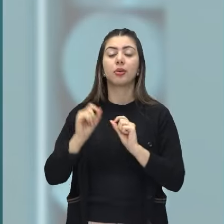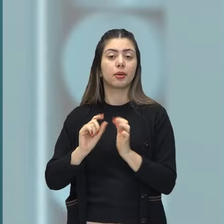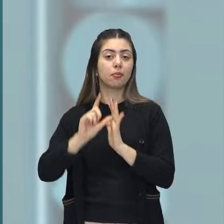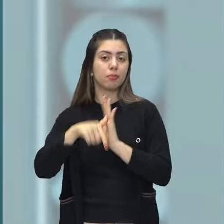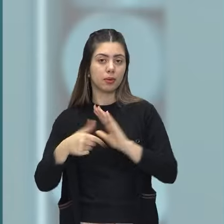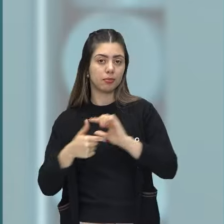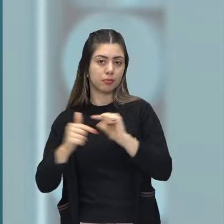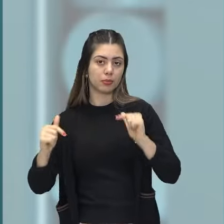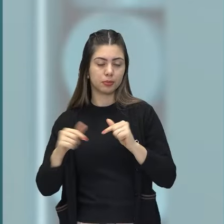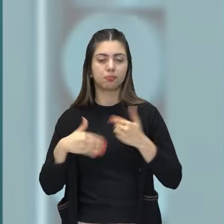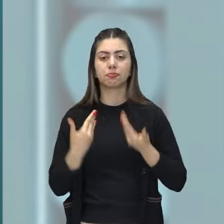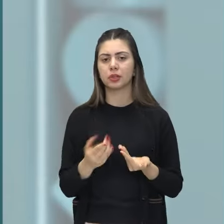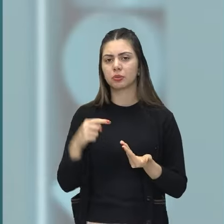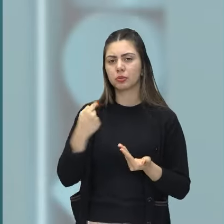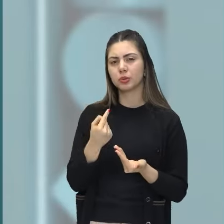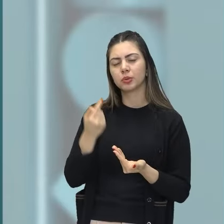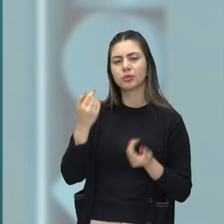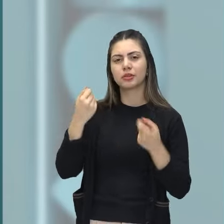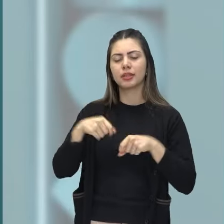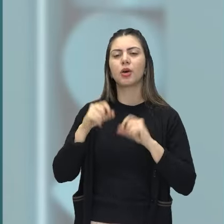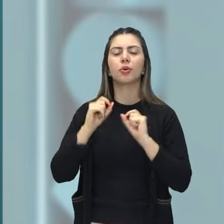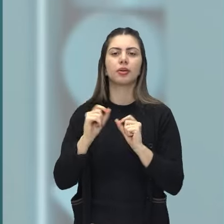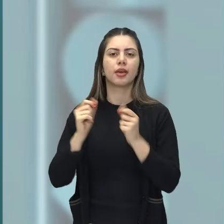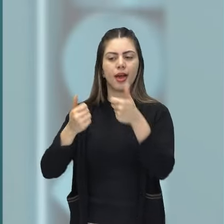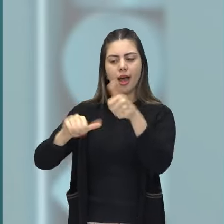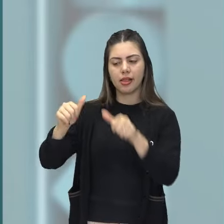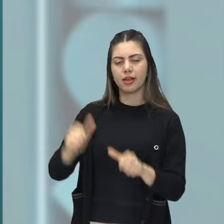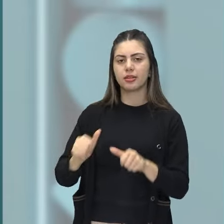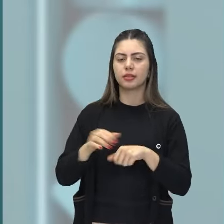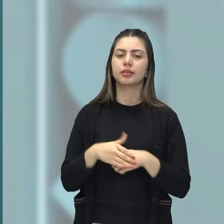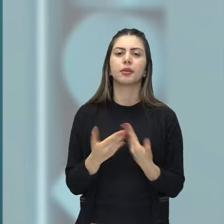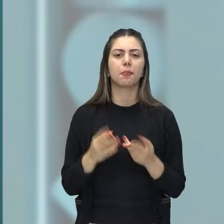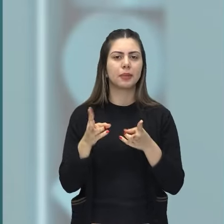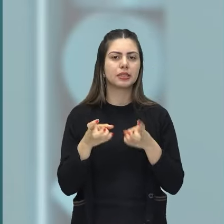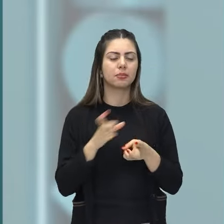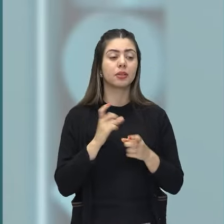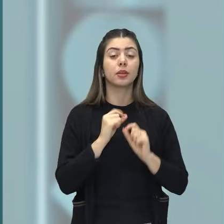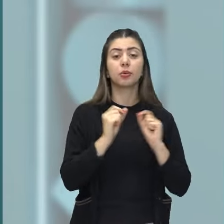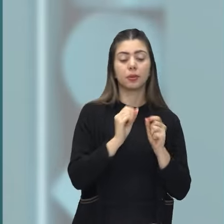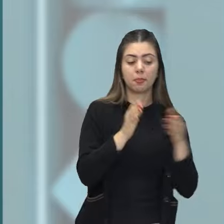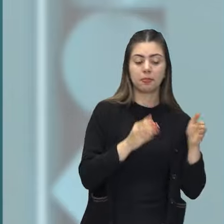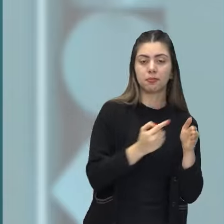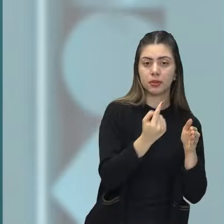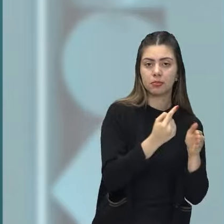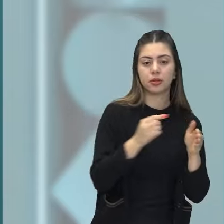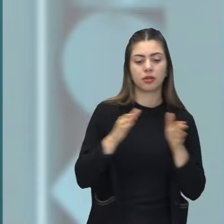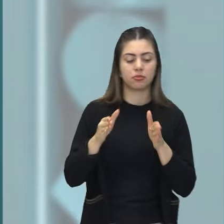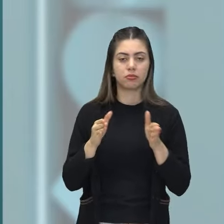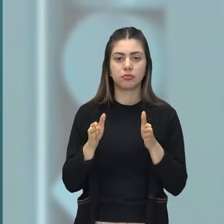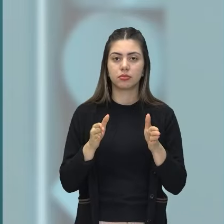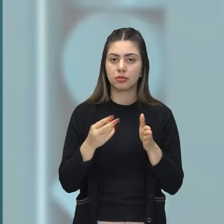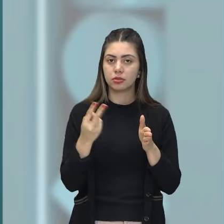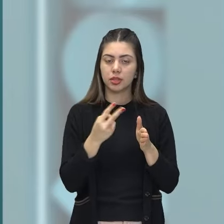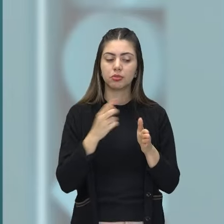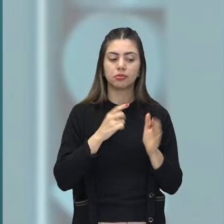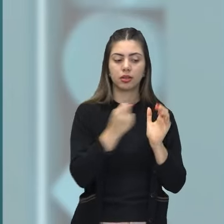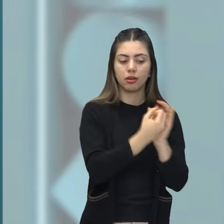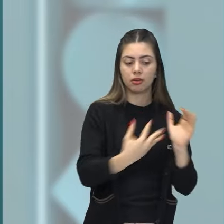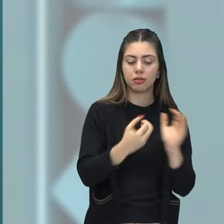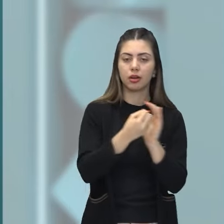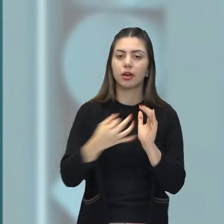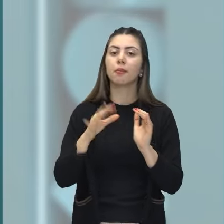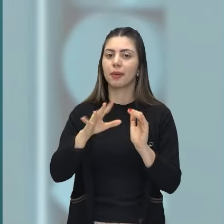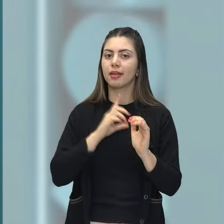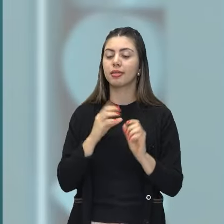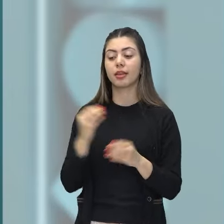em que nós vamos apurar. Então, percebam que todas as conquistas que foram feitas na primeira fase, na segunda fase, elas vão estar